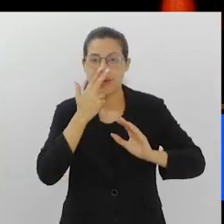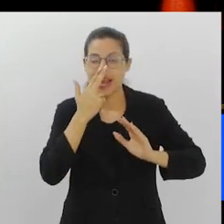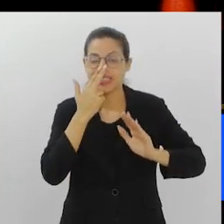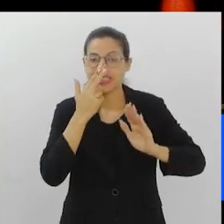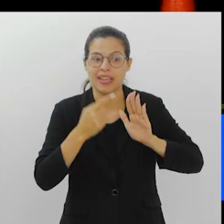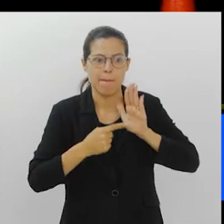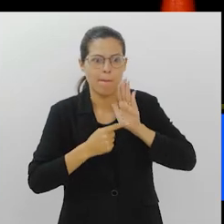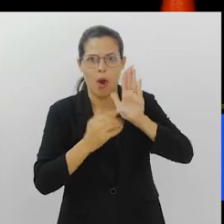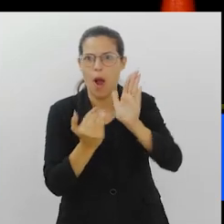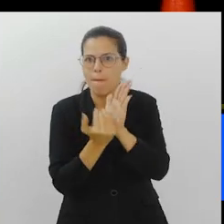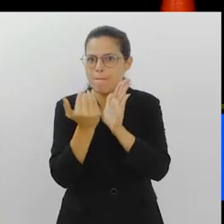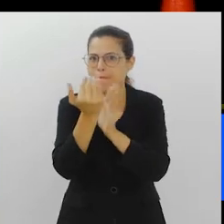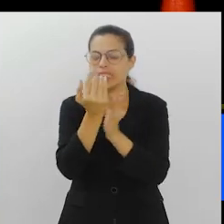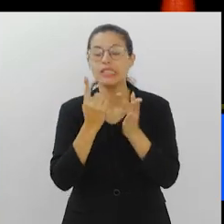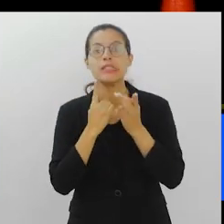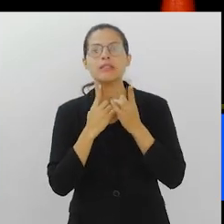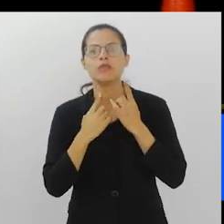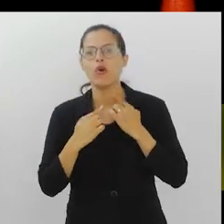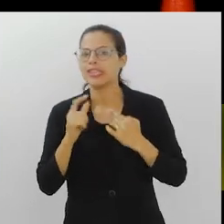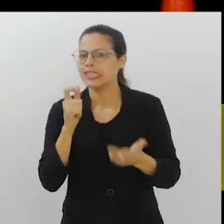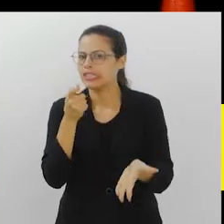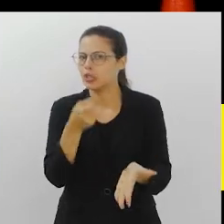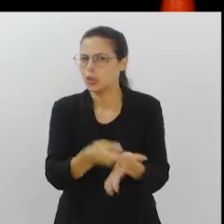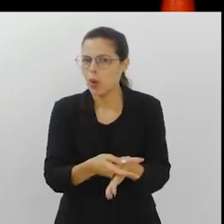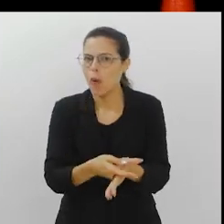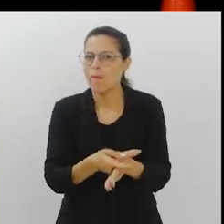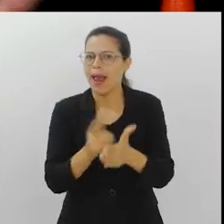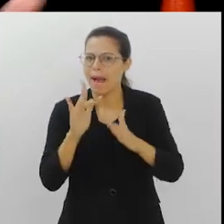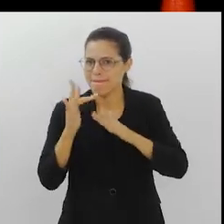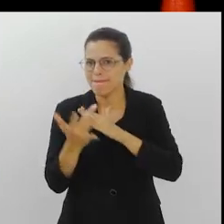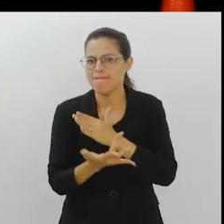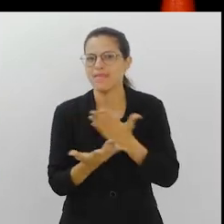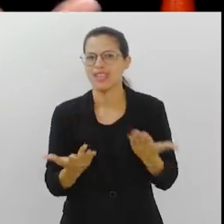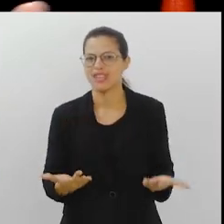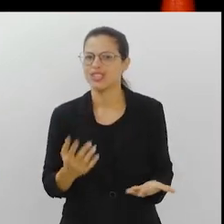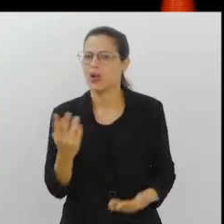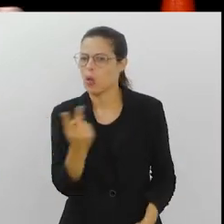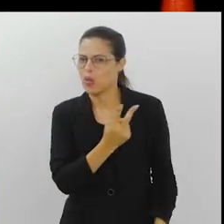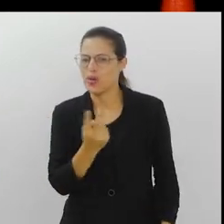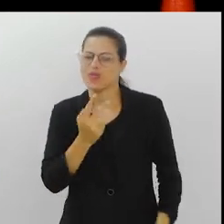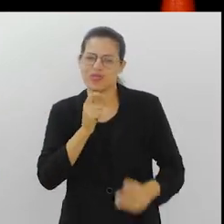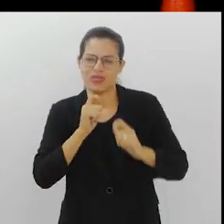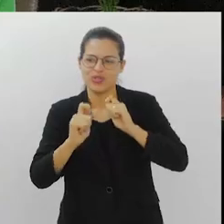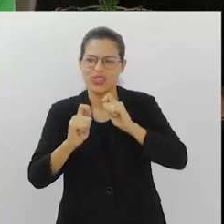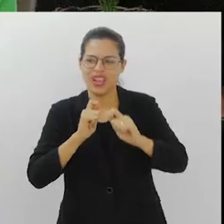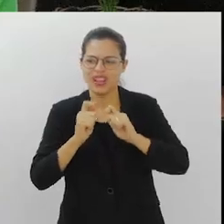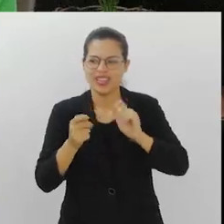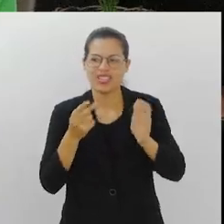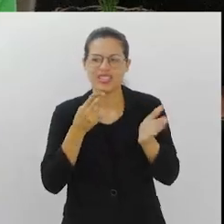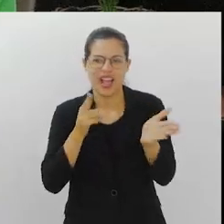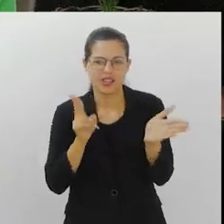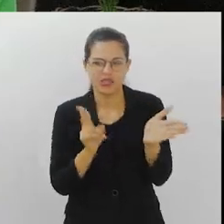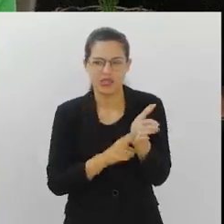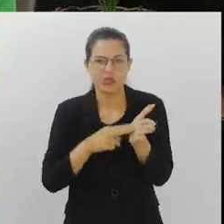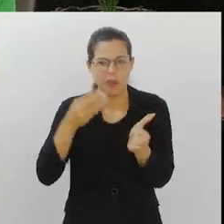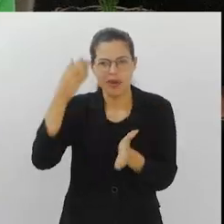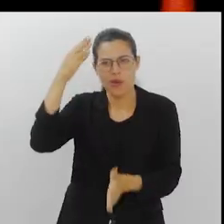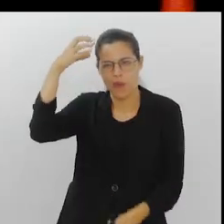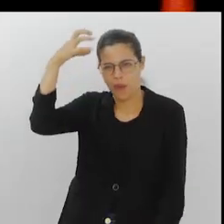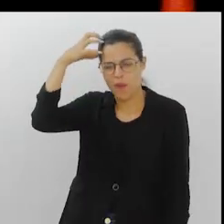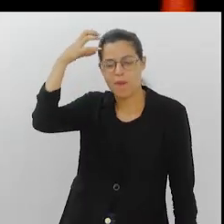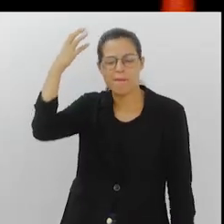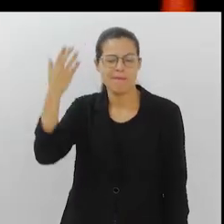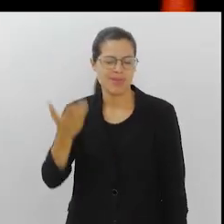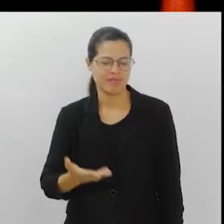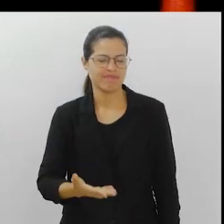isso, esses desejos, essas vontades nas pessoas. A gente precisa fazer essa meia-culpa aqui como os dois jornalistas que somos e trabalhar pela